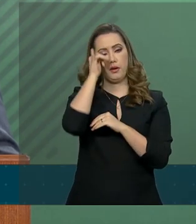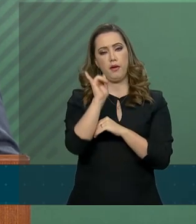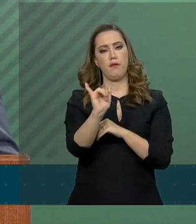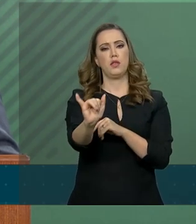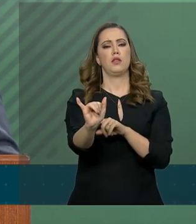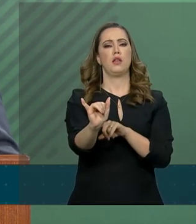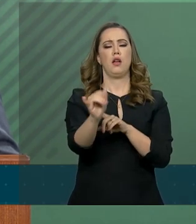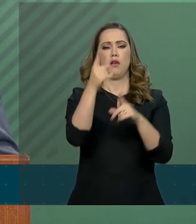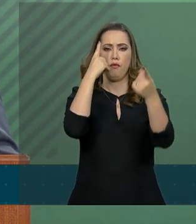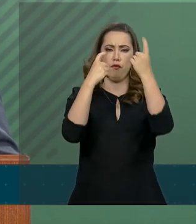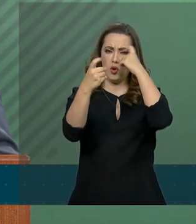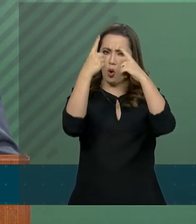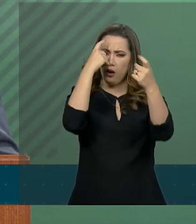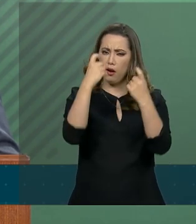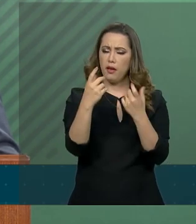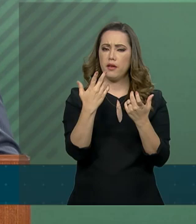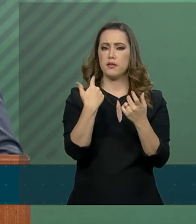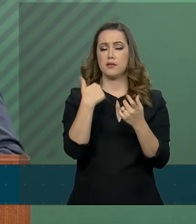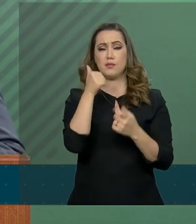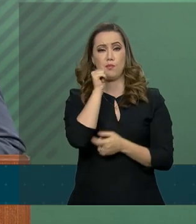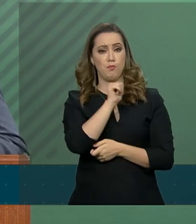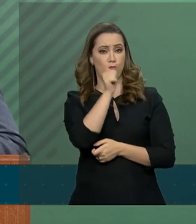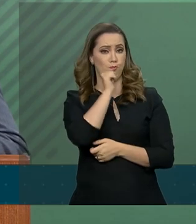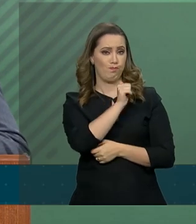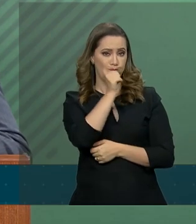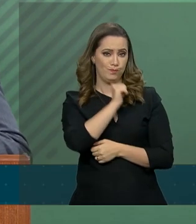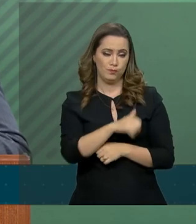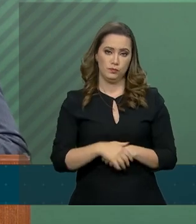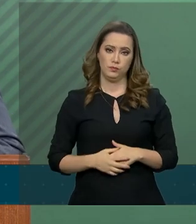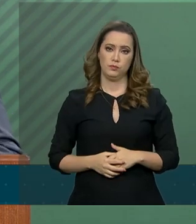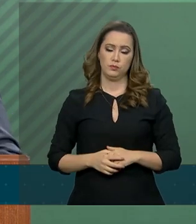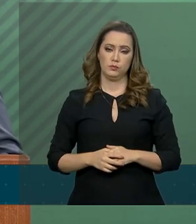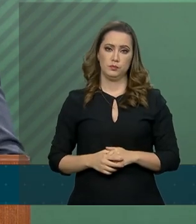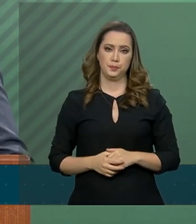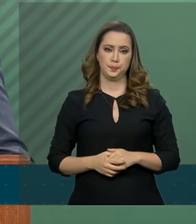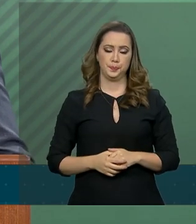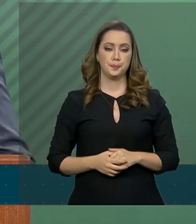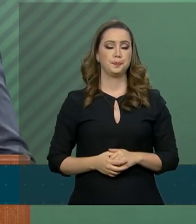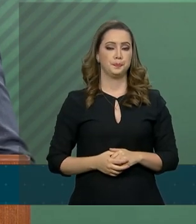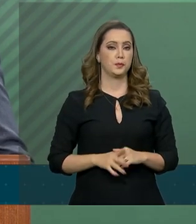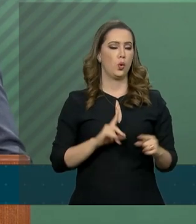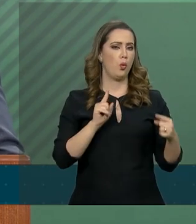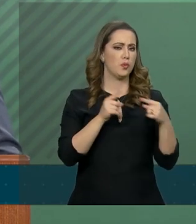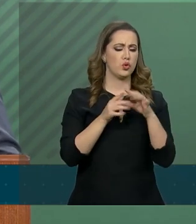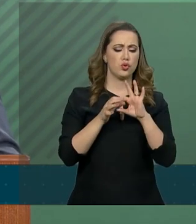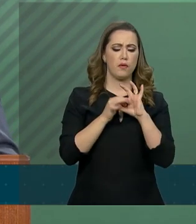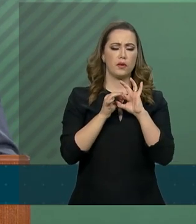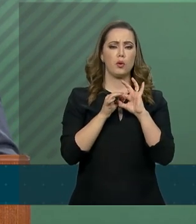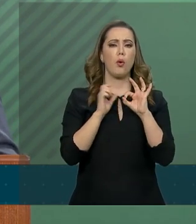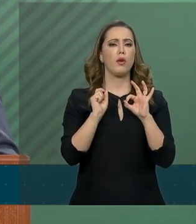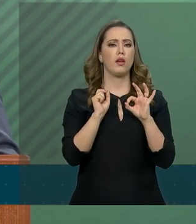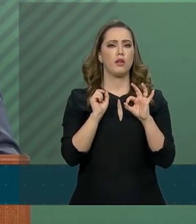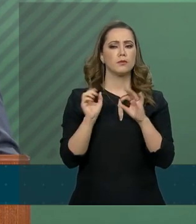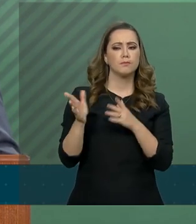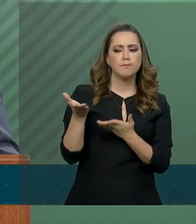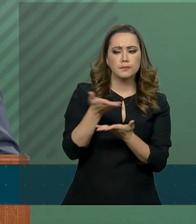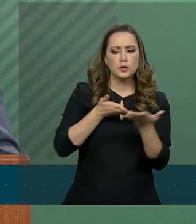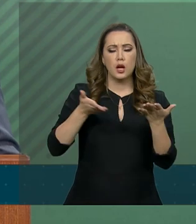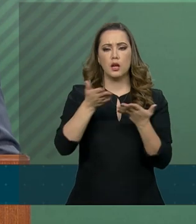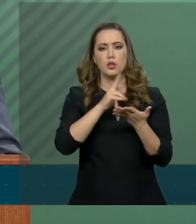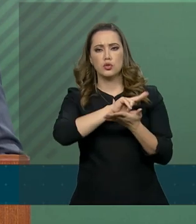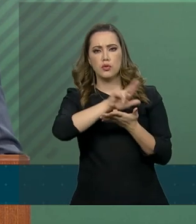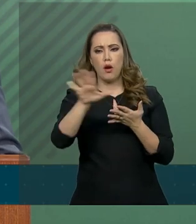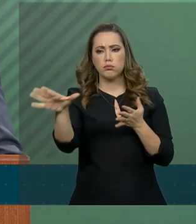e Combate à Violência contra as Mulheres. O Pacto visa a articulação entre diversos